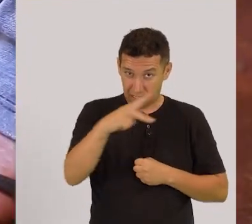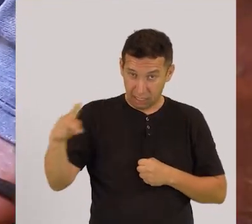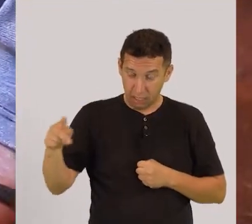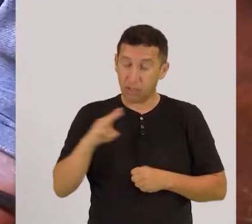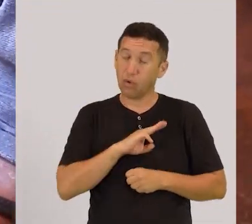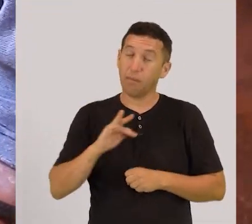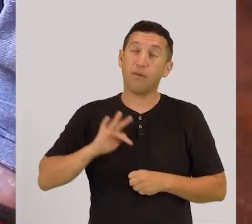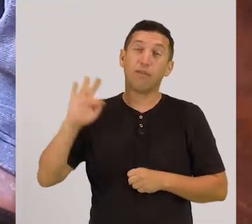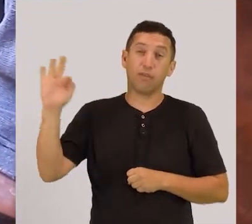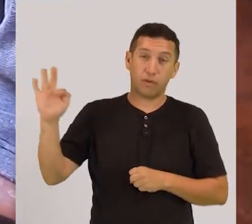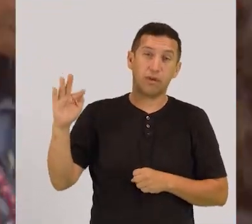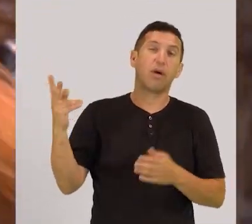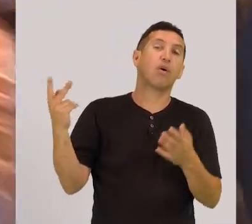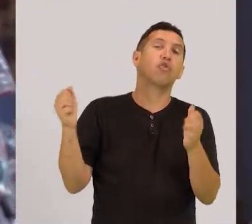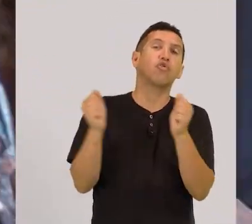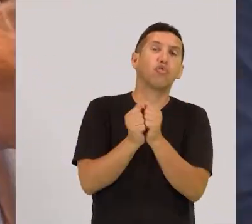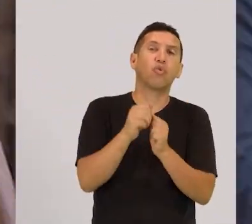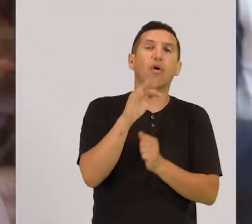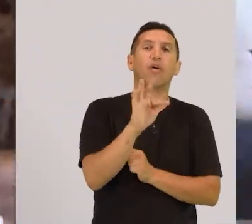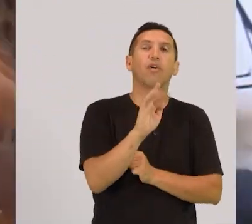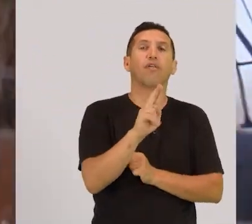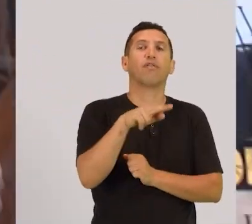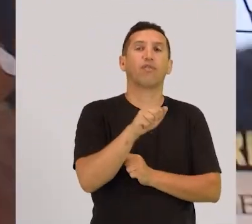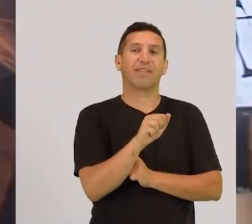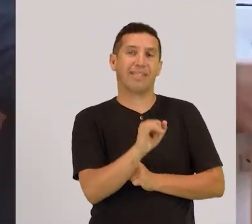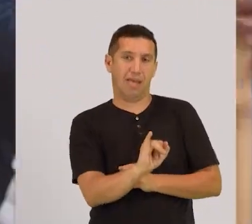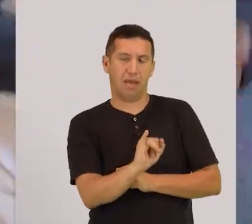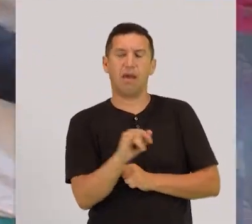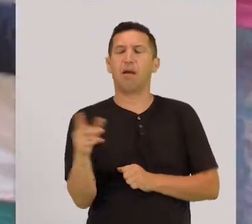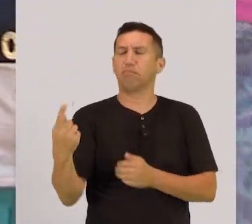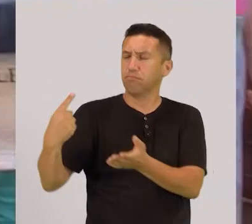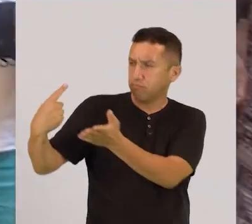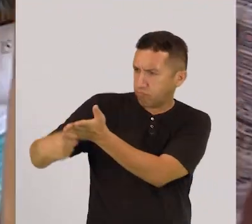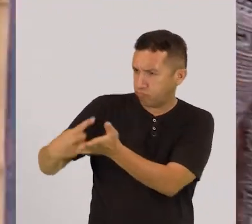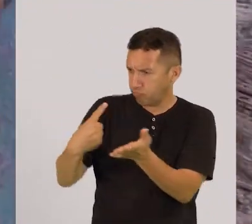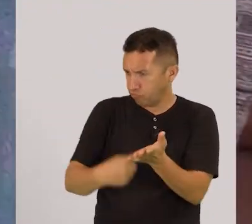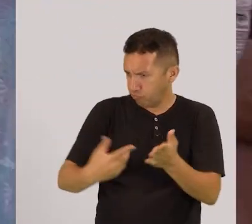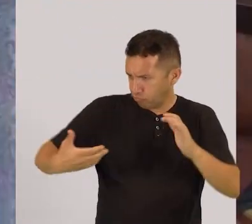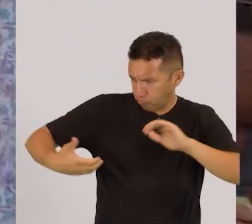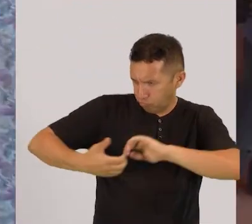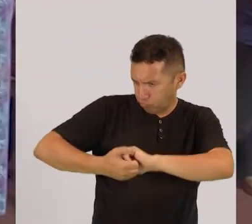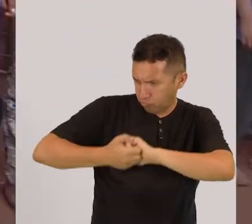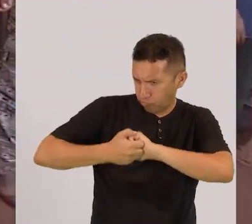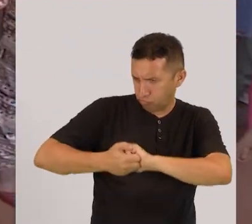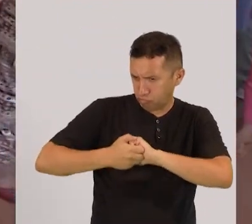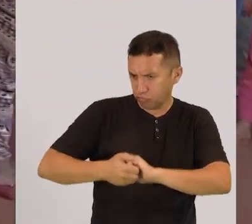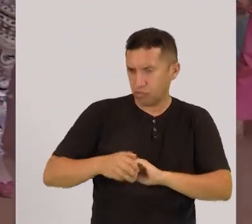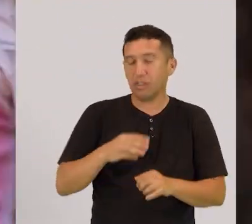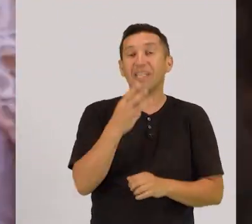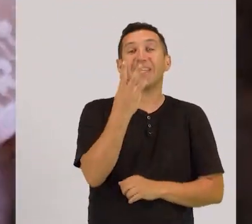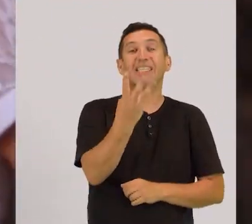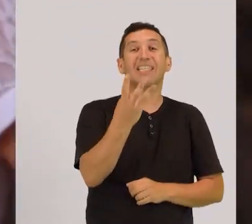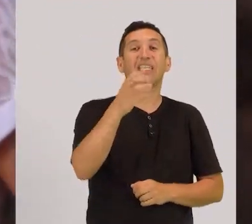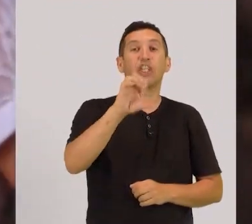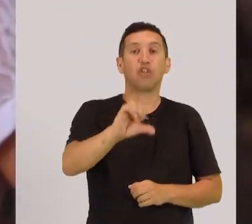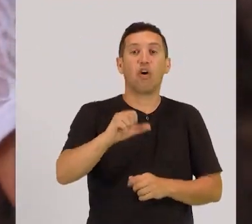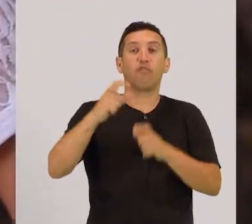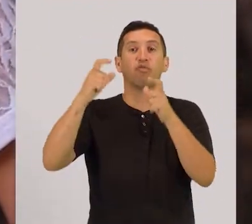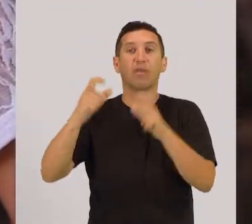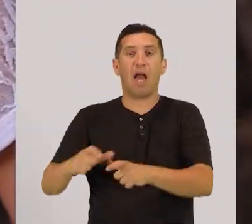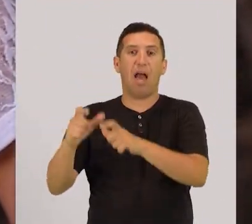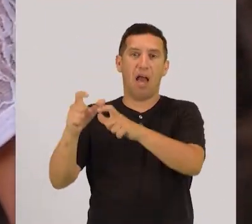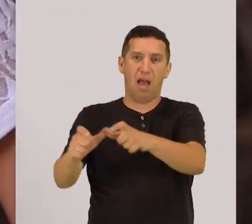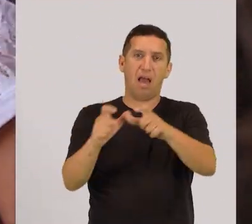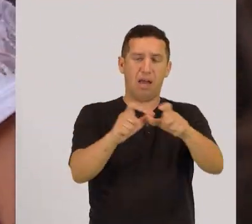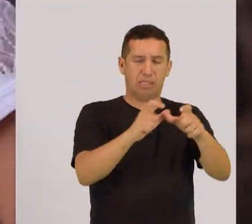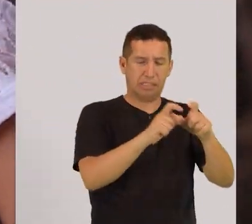o Ministério Público Federal e a FUNAI chegaram a firmar um acordo para promover a identificação de 39 terras de ocupação